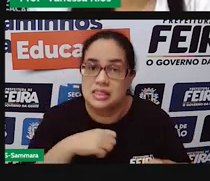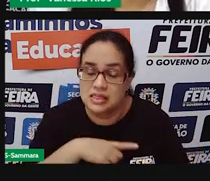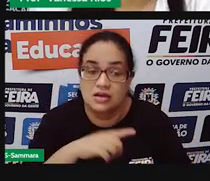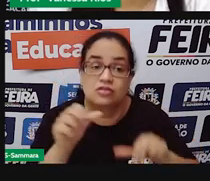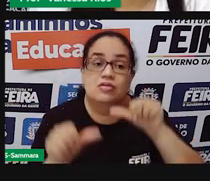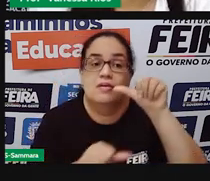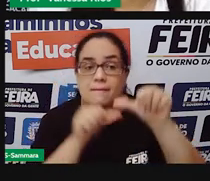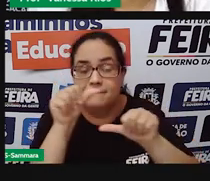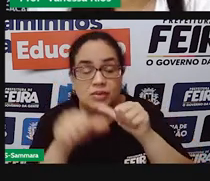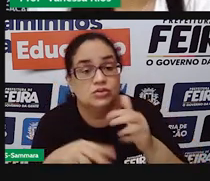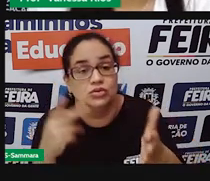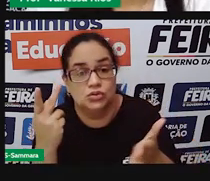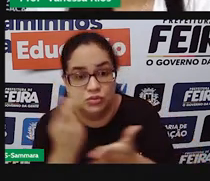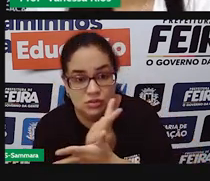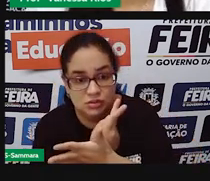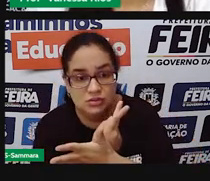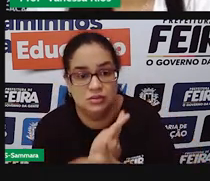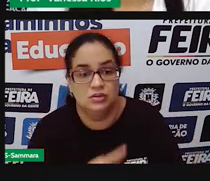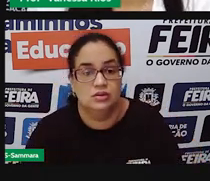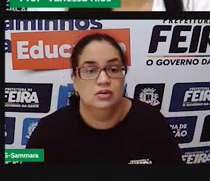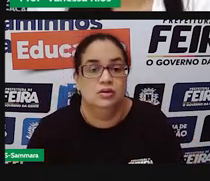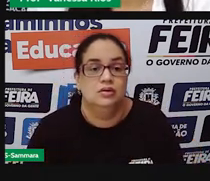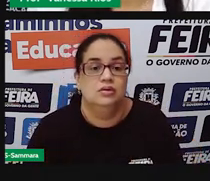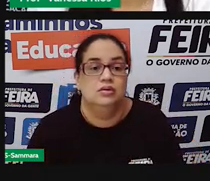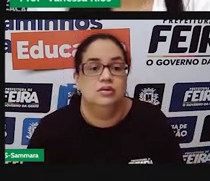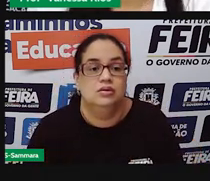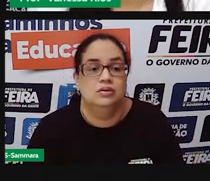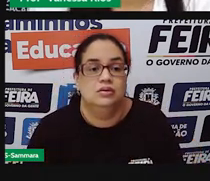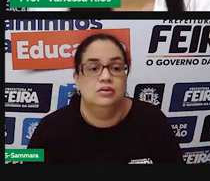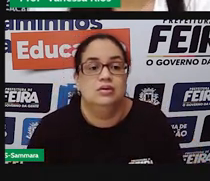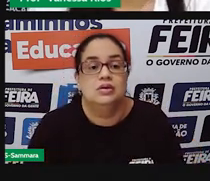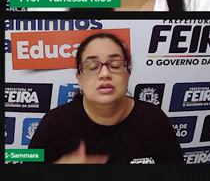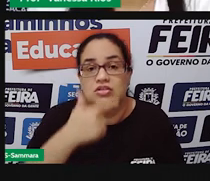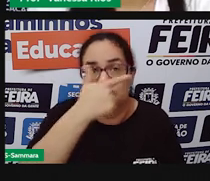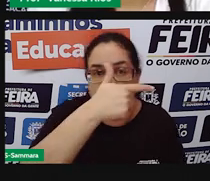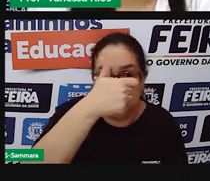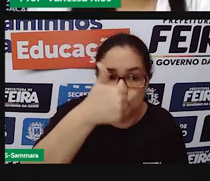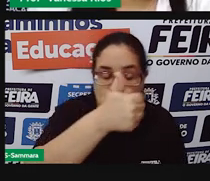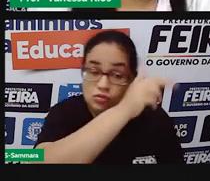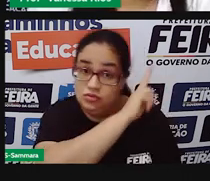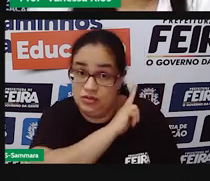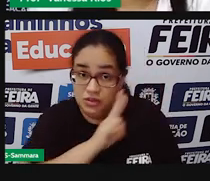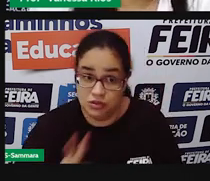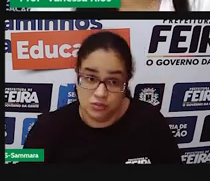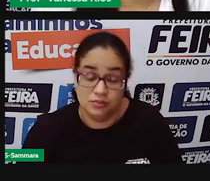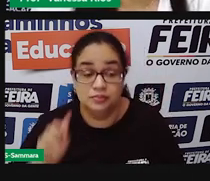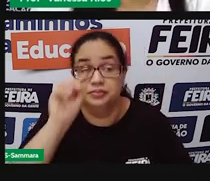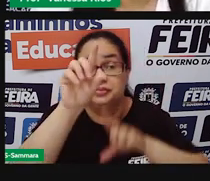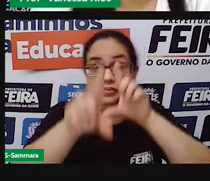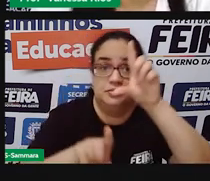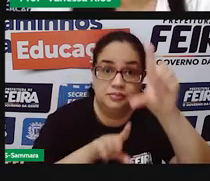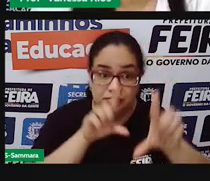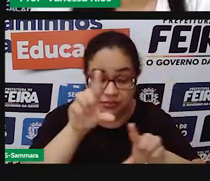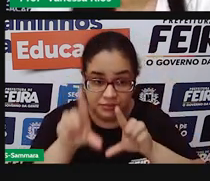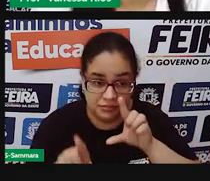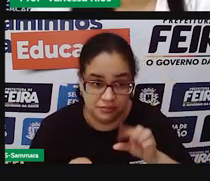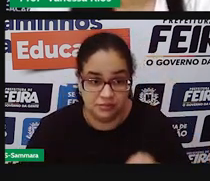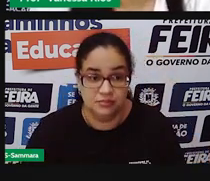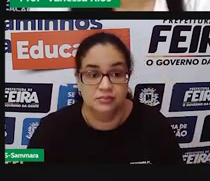acabam acontecendo né São 21 variadores foram eleitos aí na última eleição